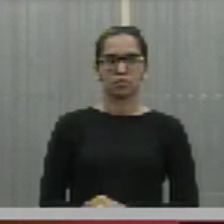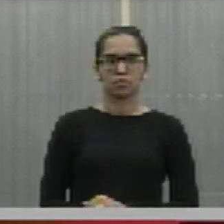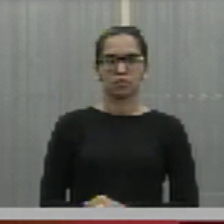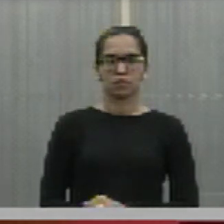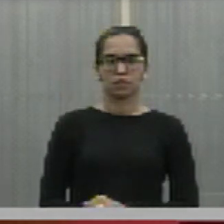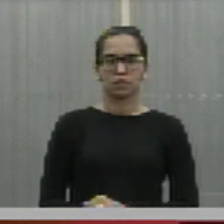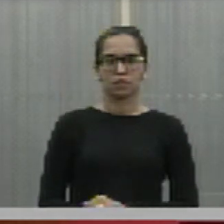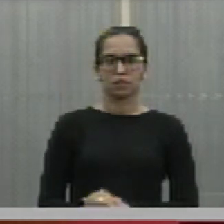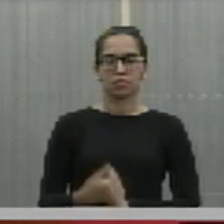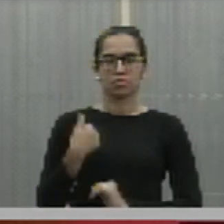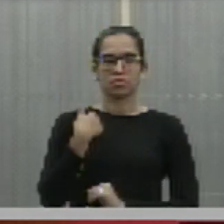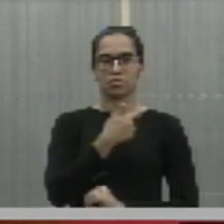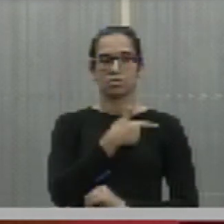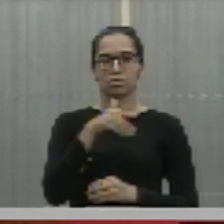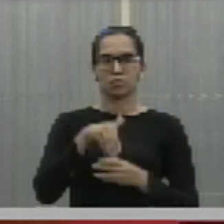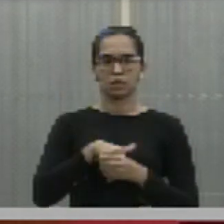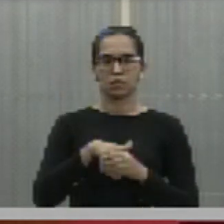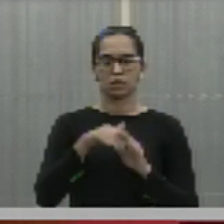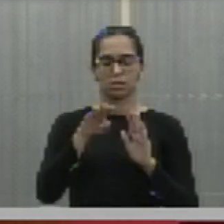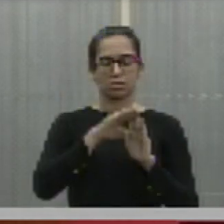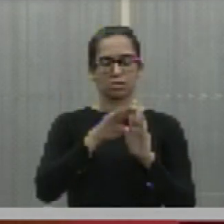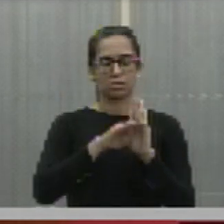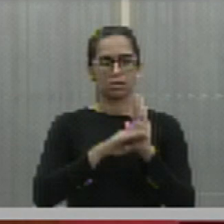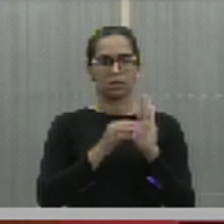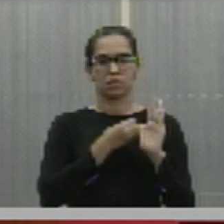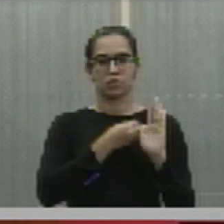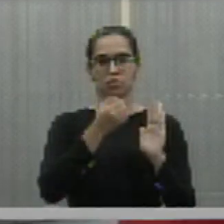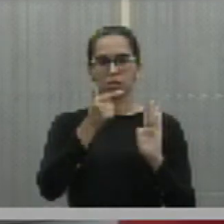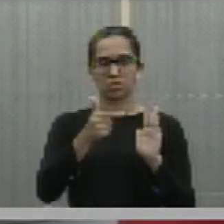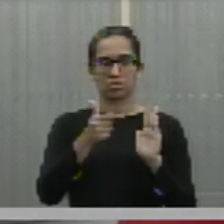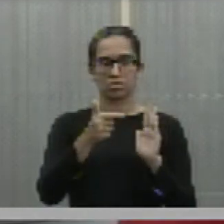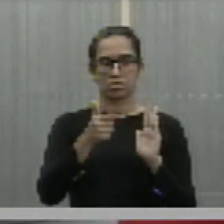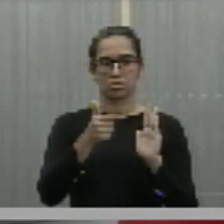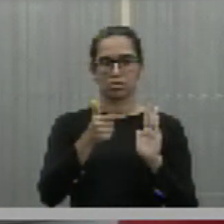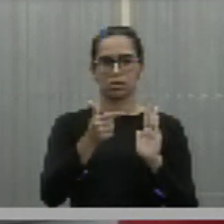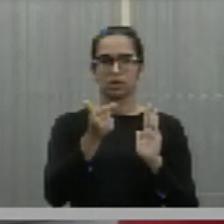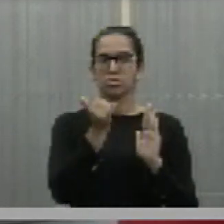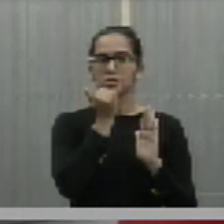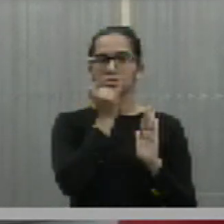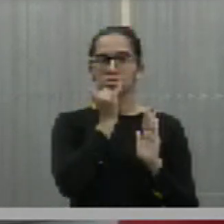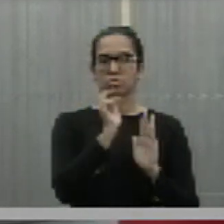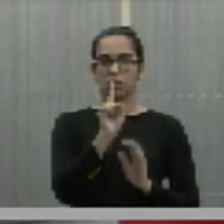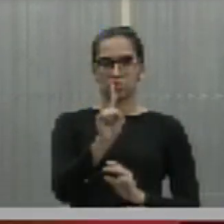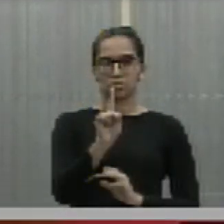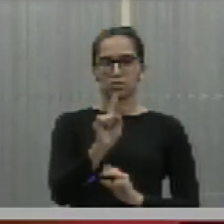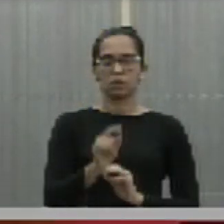Nós estamos votando o item 2 da pauta. Ah, primeiro, ah, desculpe. Ok.